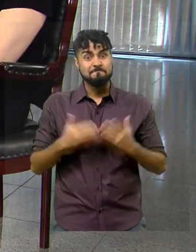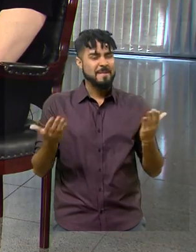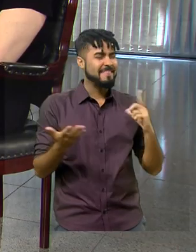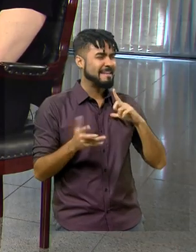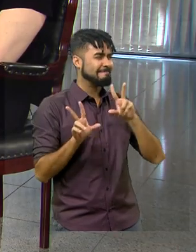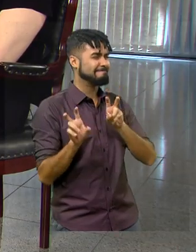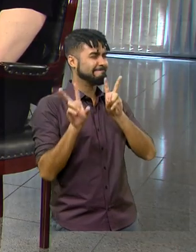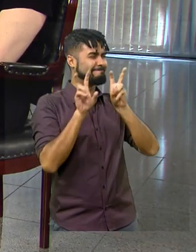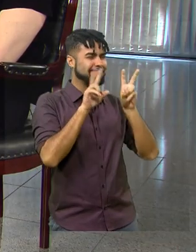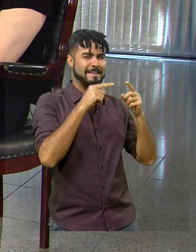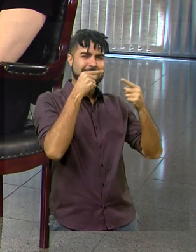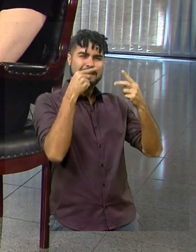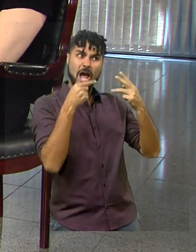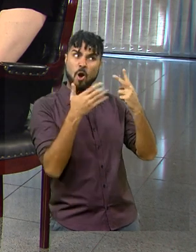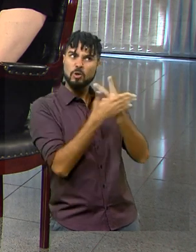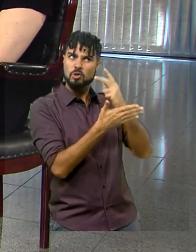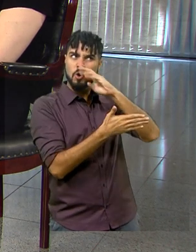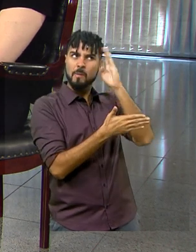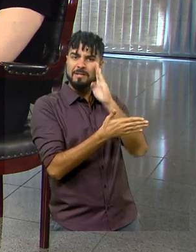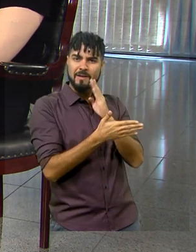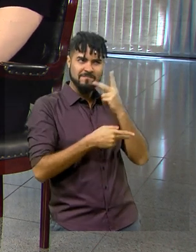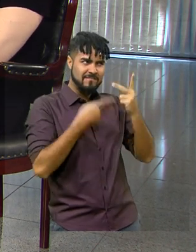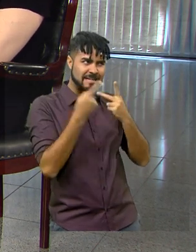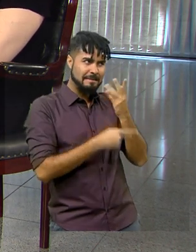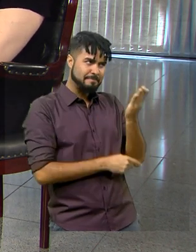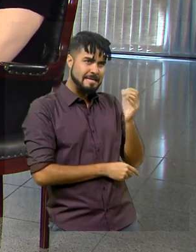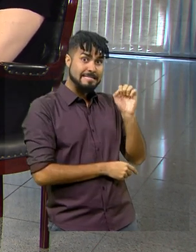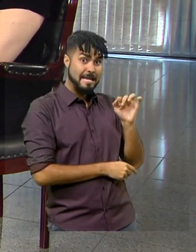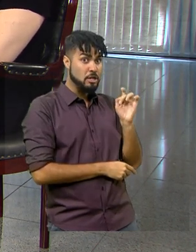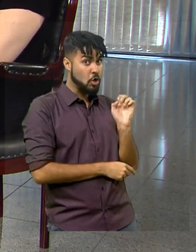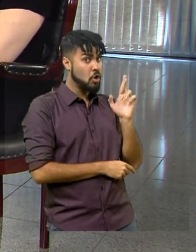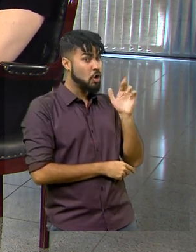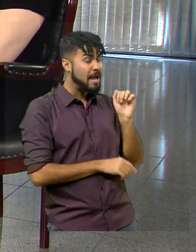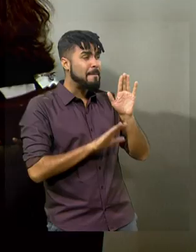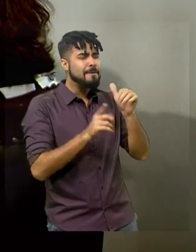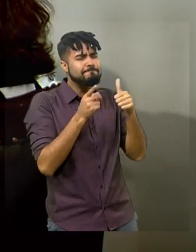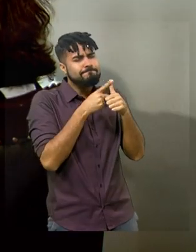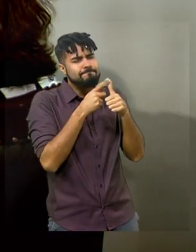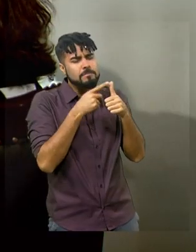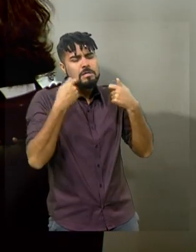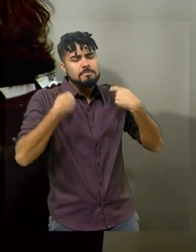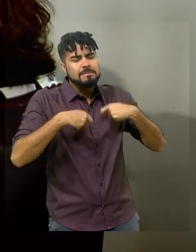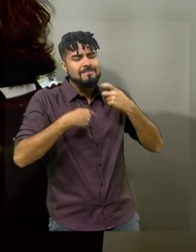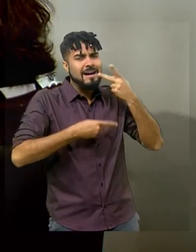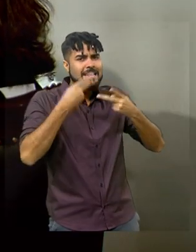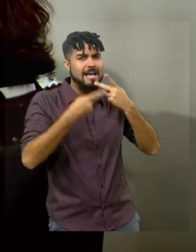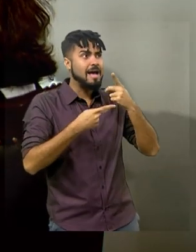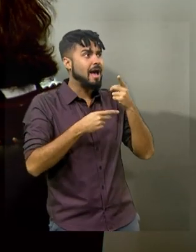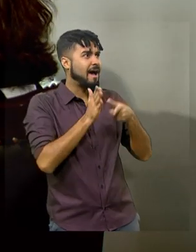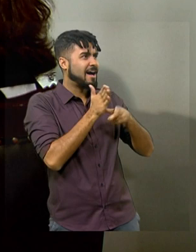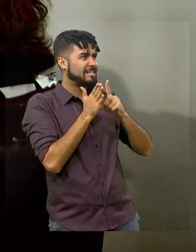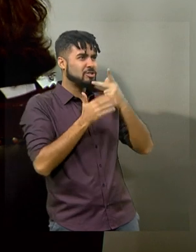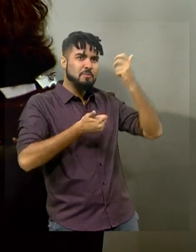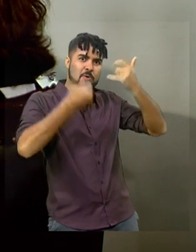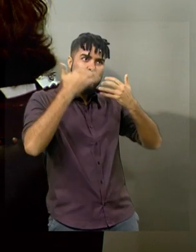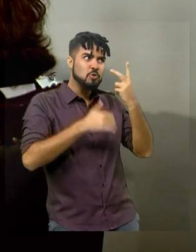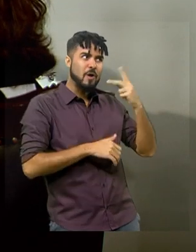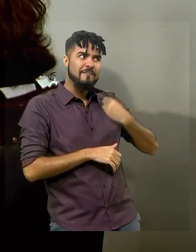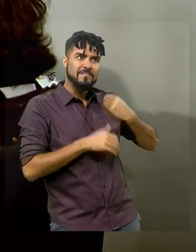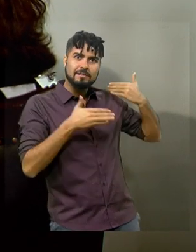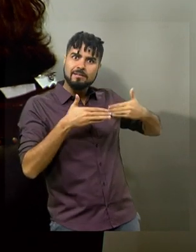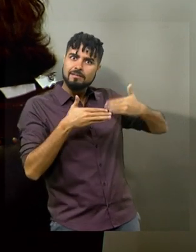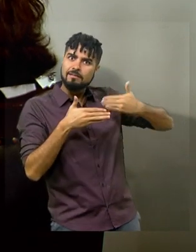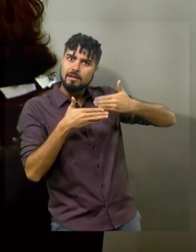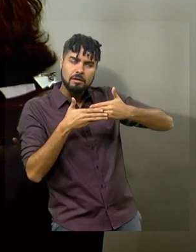de assunto factual para falar com a senhora, mas eu não tenho como começar essa entrevista sem abordar esse perfil que eu acabei de narrar. Porque